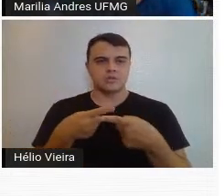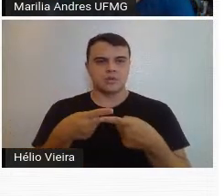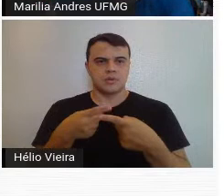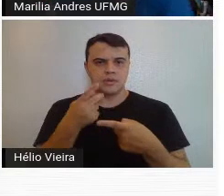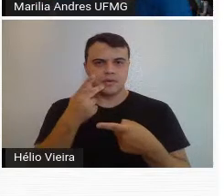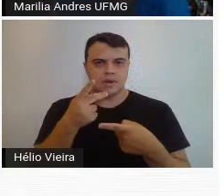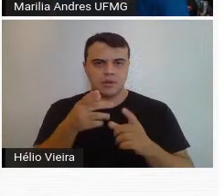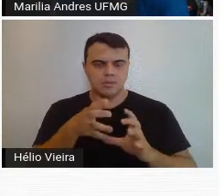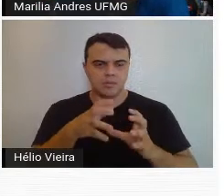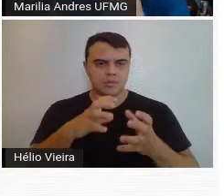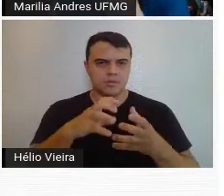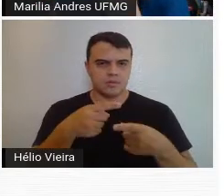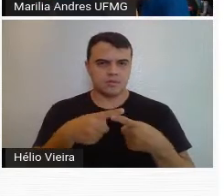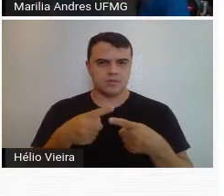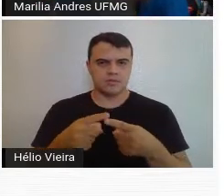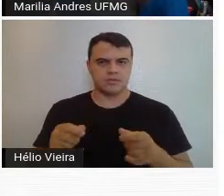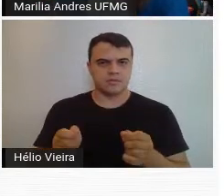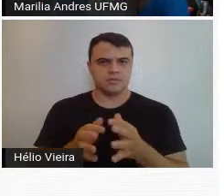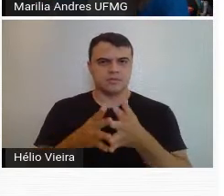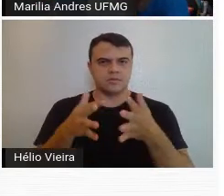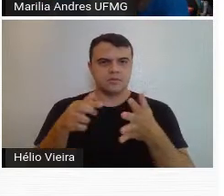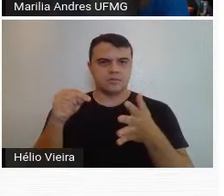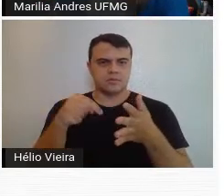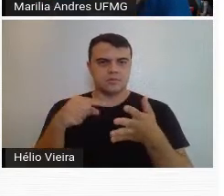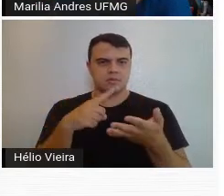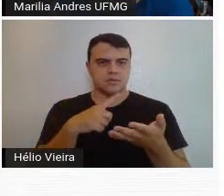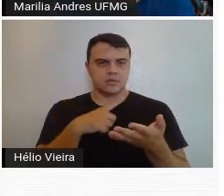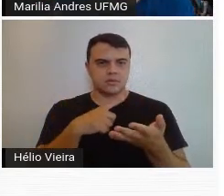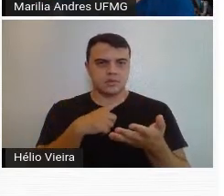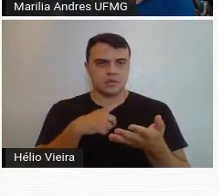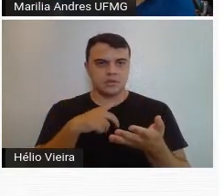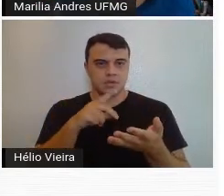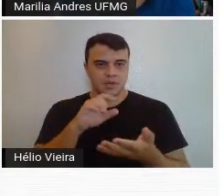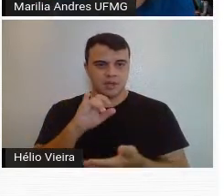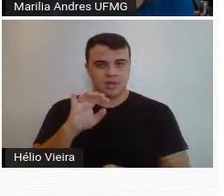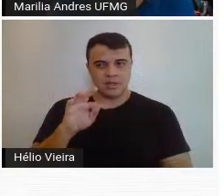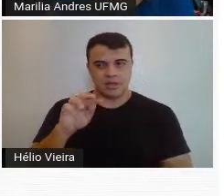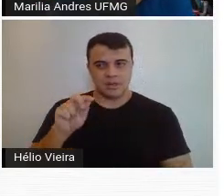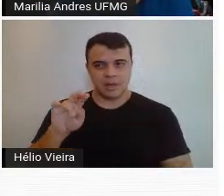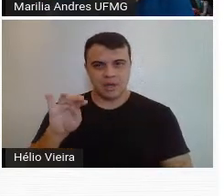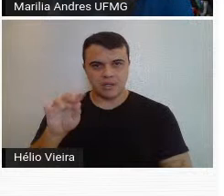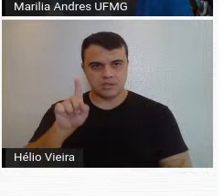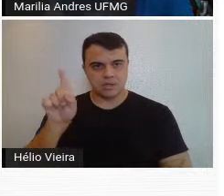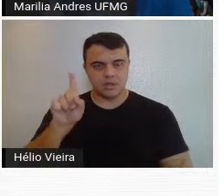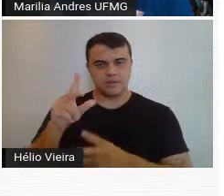movimento, esse aqui é maravilhoso, é o que está no Palácio Itamaraty em Brasília,